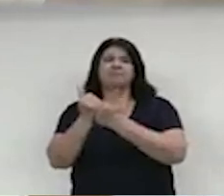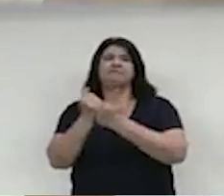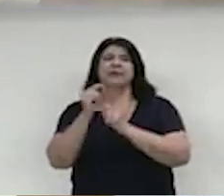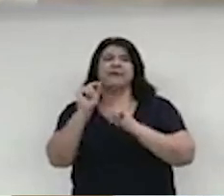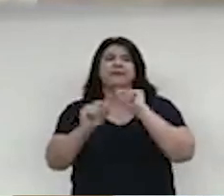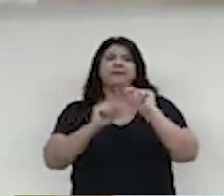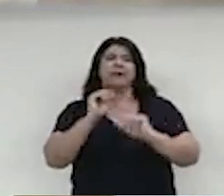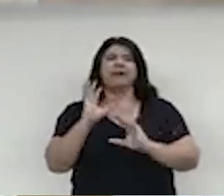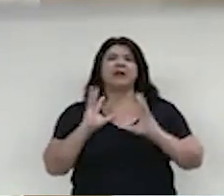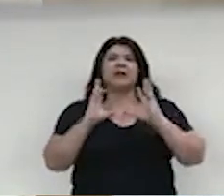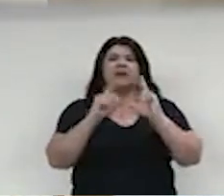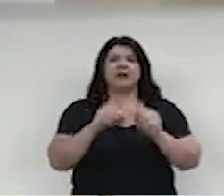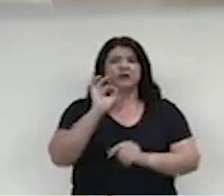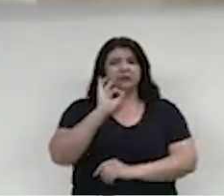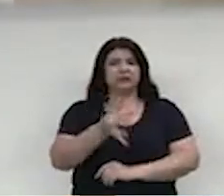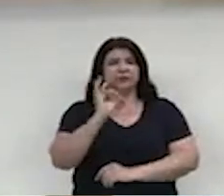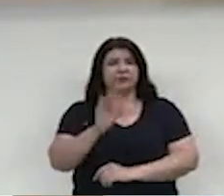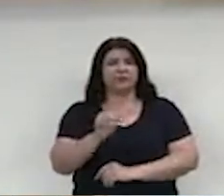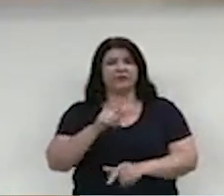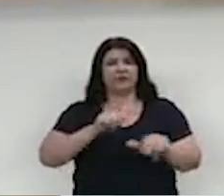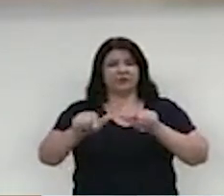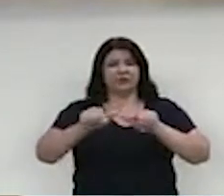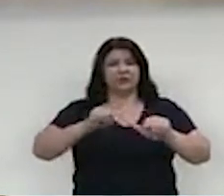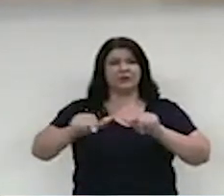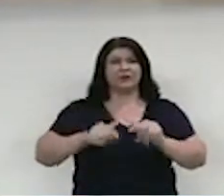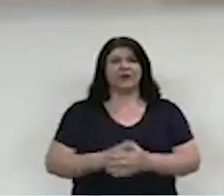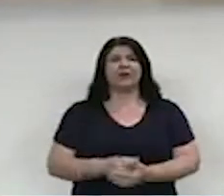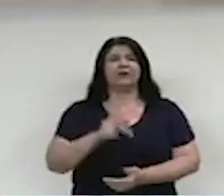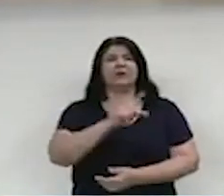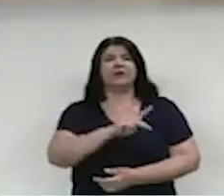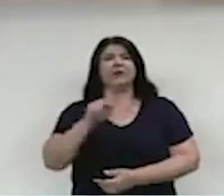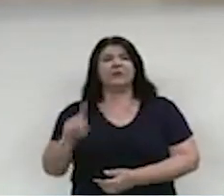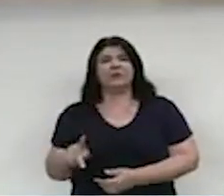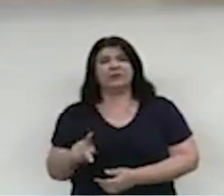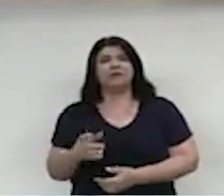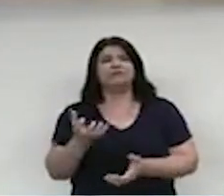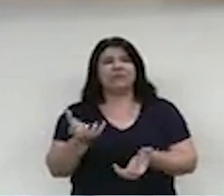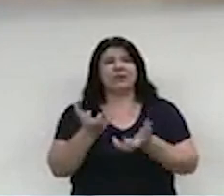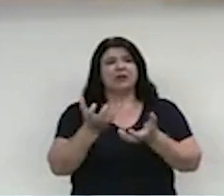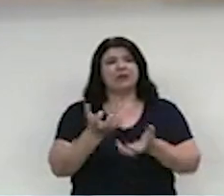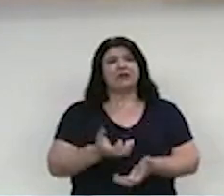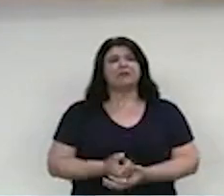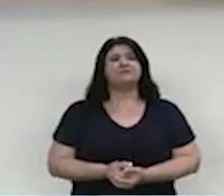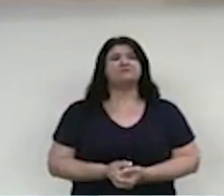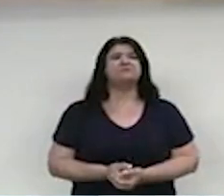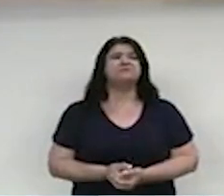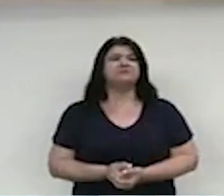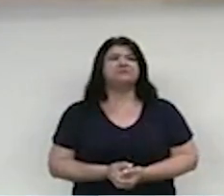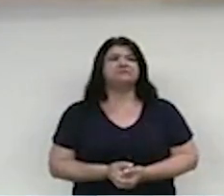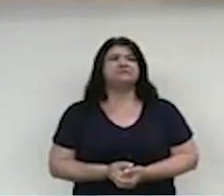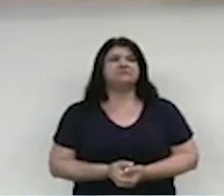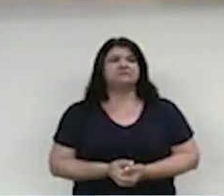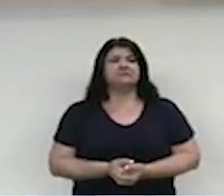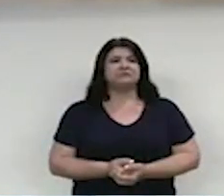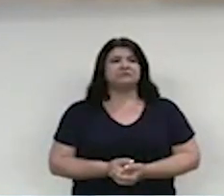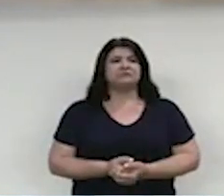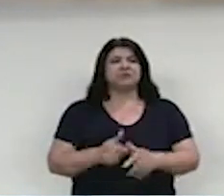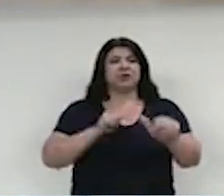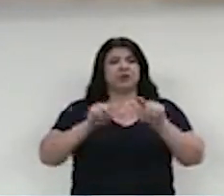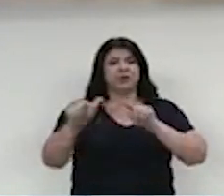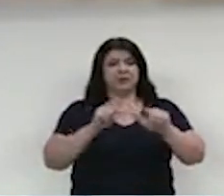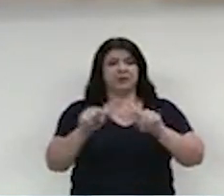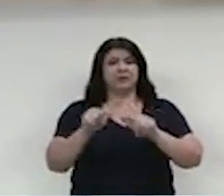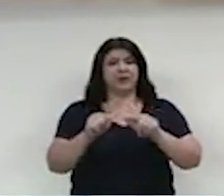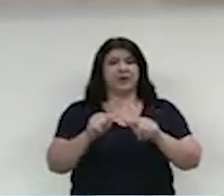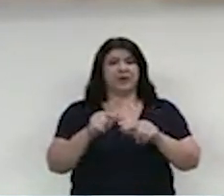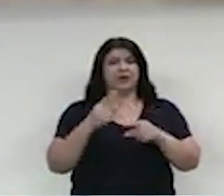andamento dos nossos trabalhos aqui, senhor presidente, eu gostaria de diretamente ir aos meus trabalhos por conta